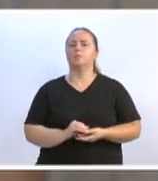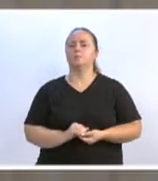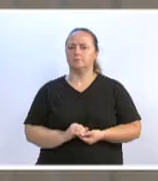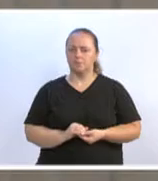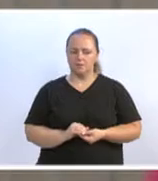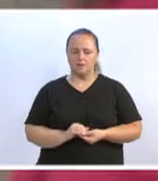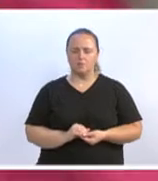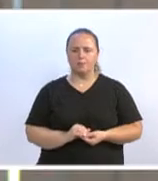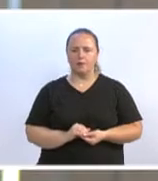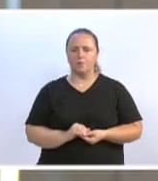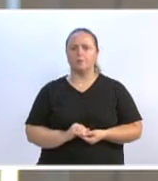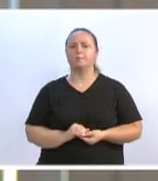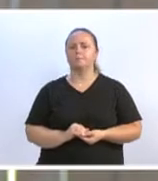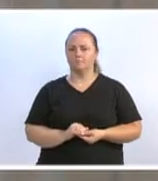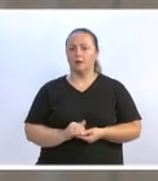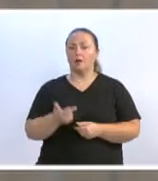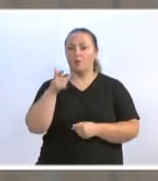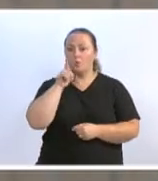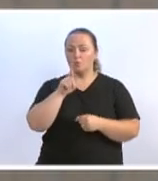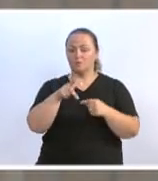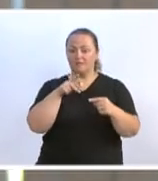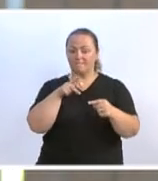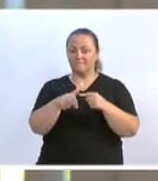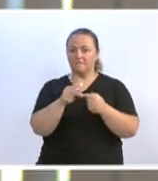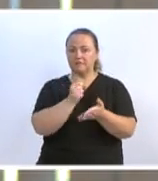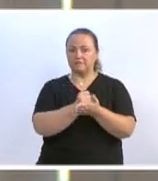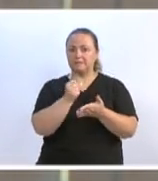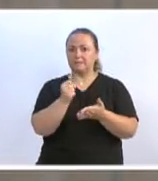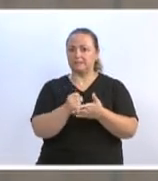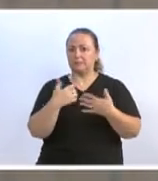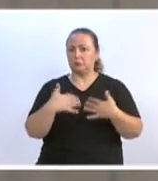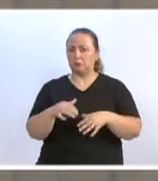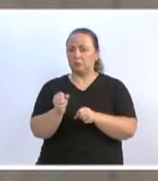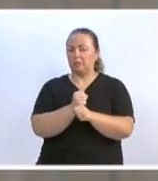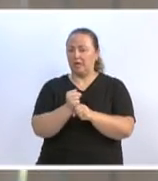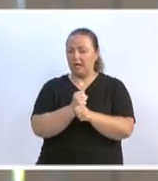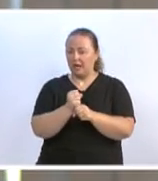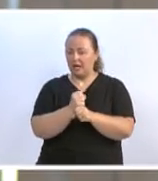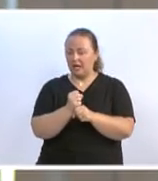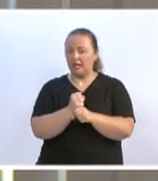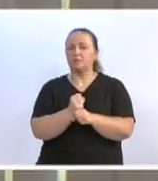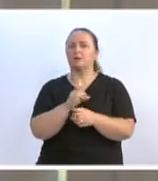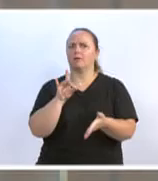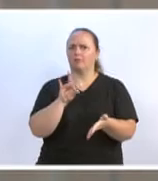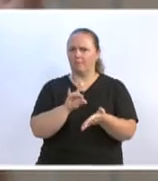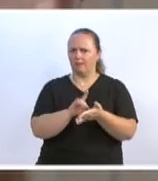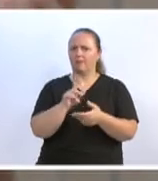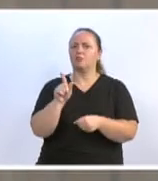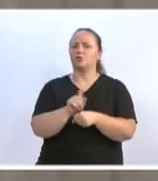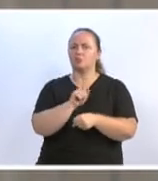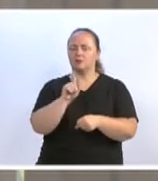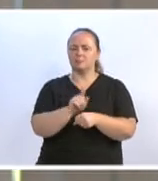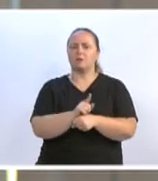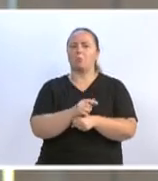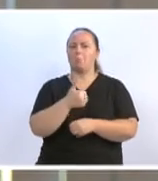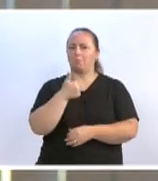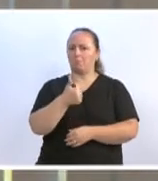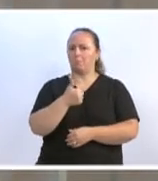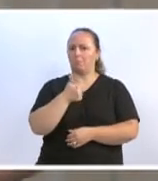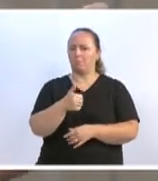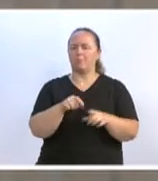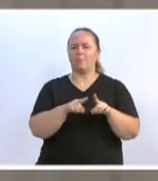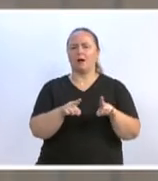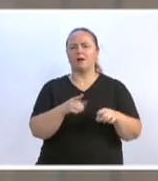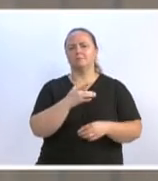Tirar um consórcio que está há muitos anos aqui no Governão, são coisas de grande gestor. E pena,